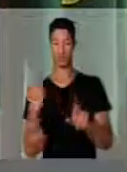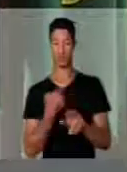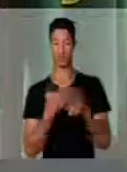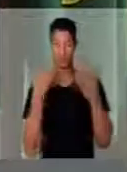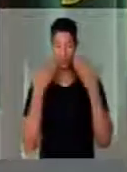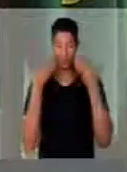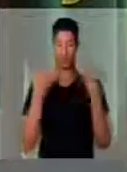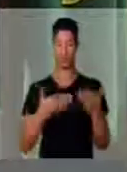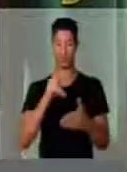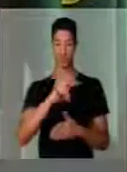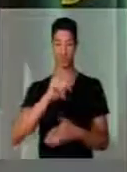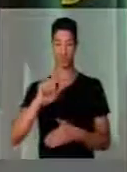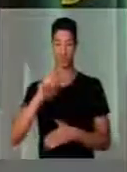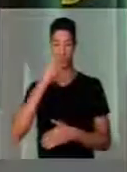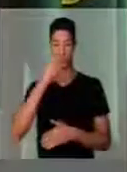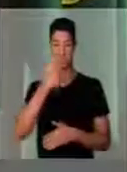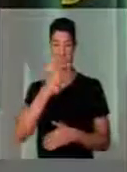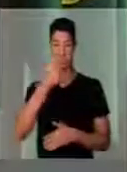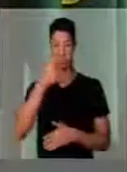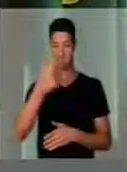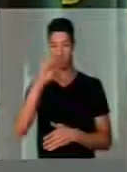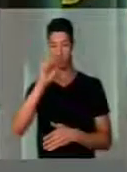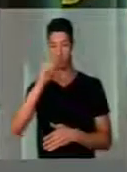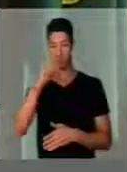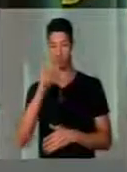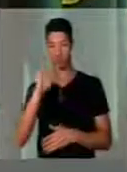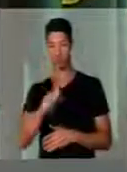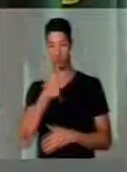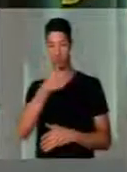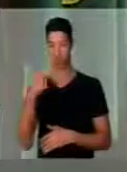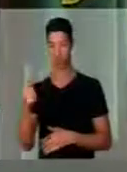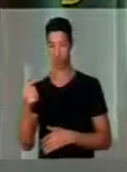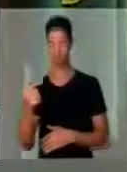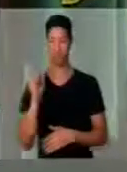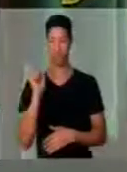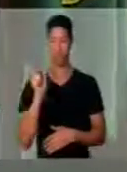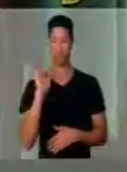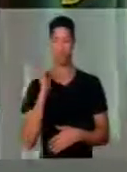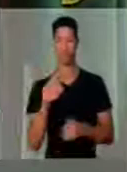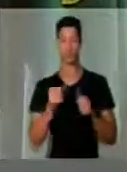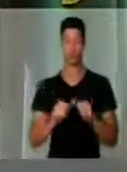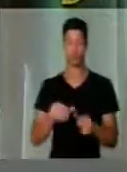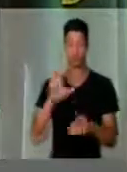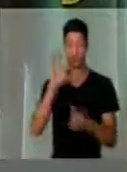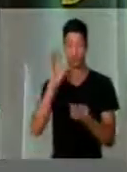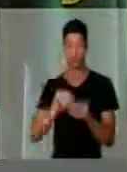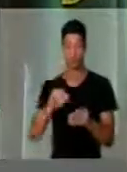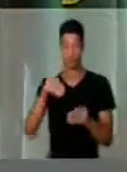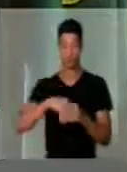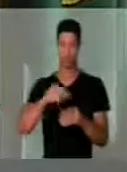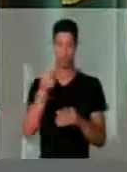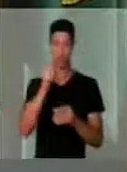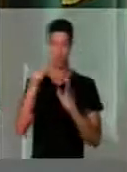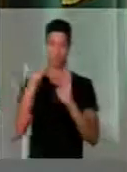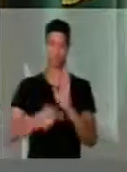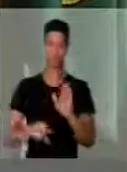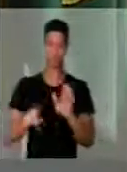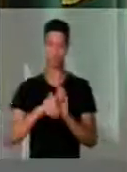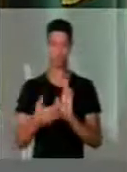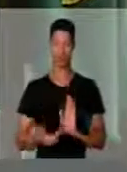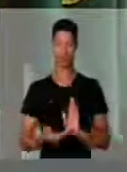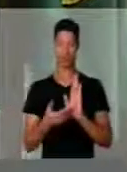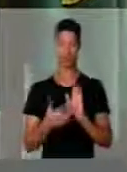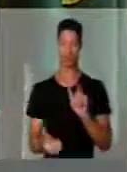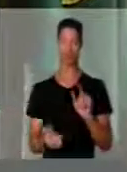nós apresentamos o PL 7282 barra 17, que já está pensado inclusive a outros projetos dessa